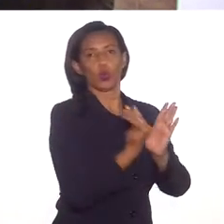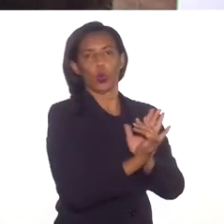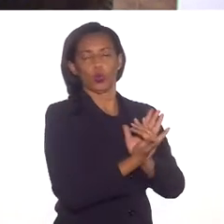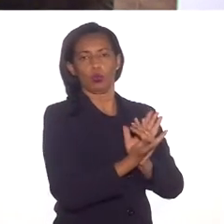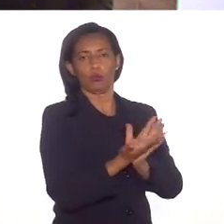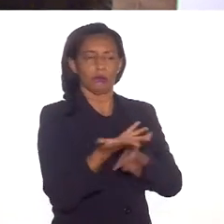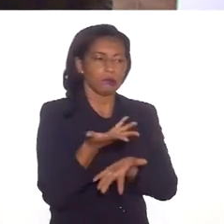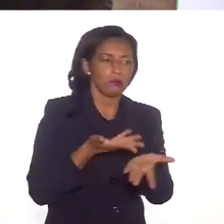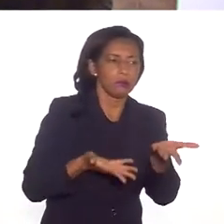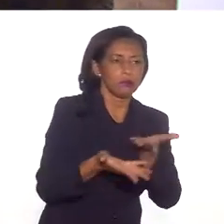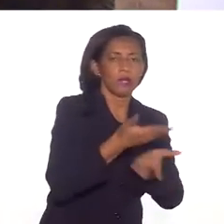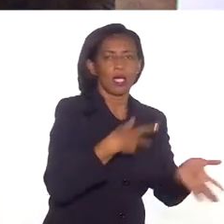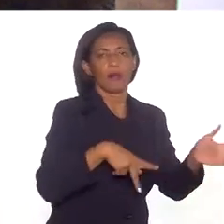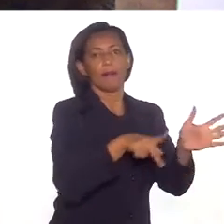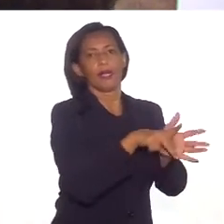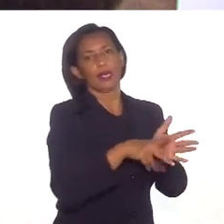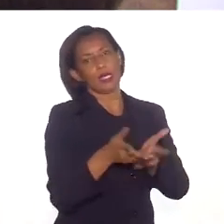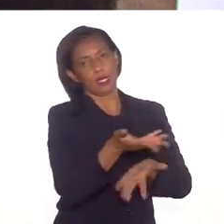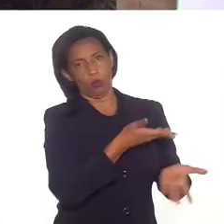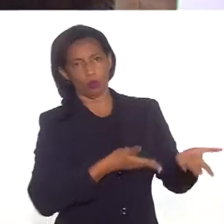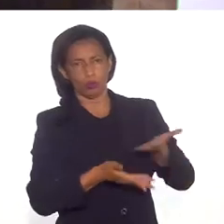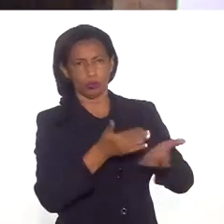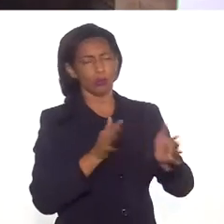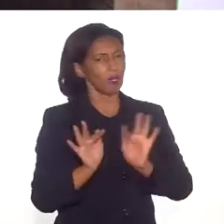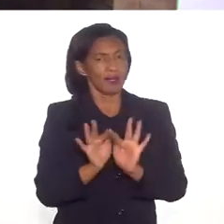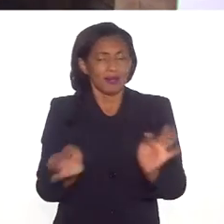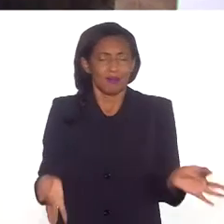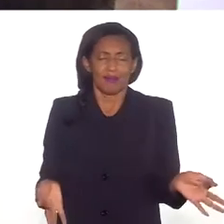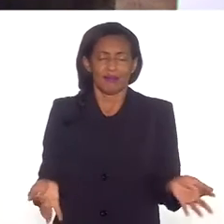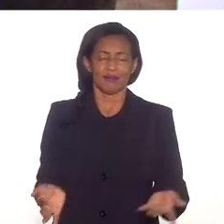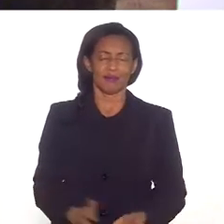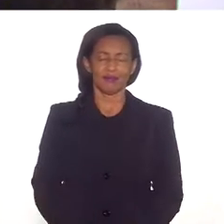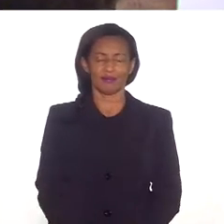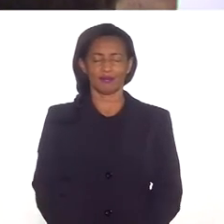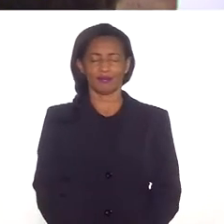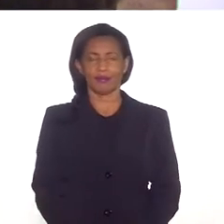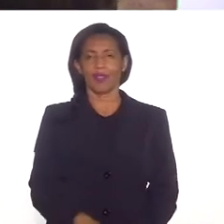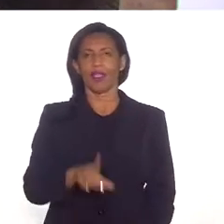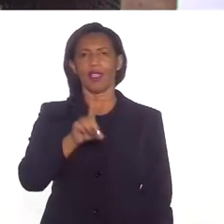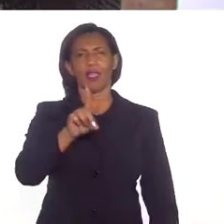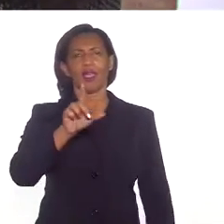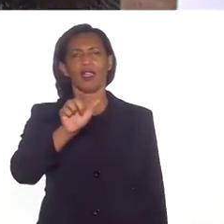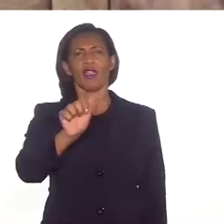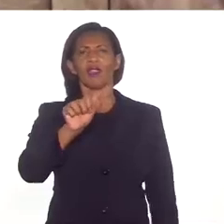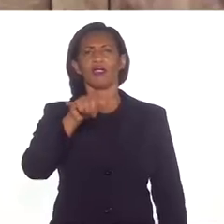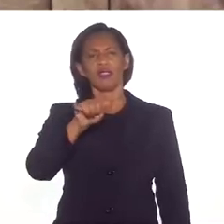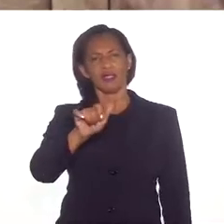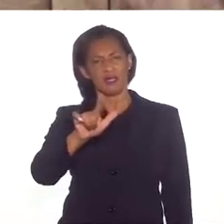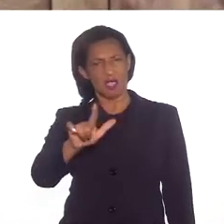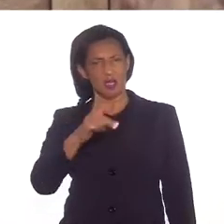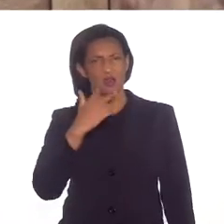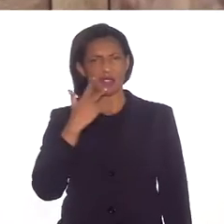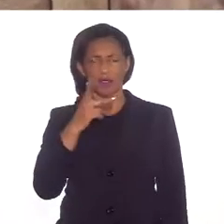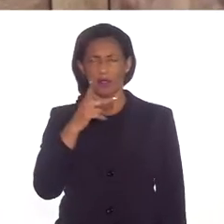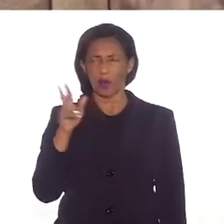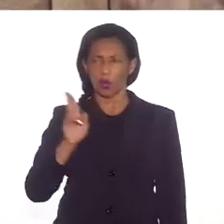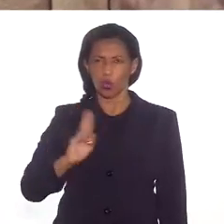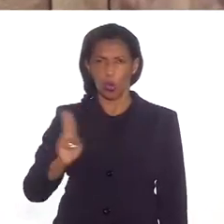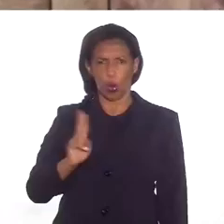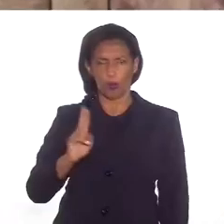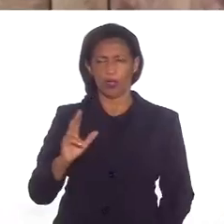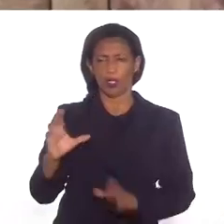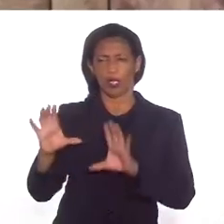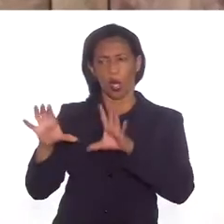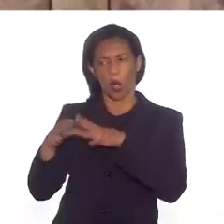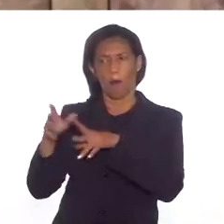todo, porque ele faz parte do todo. É simples assim. Daniel, você falou o nome de alguns povos agora,